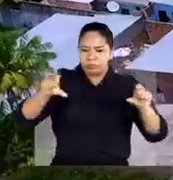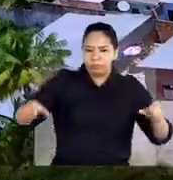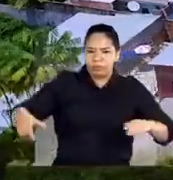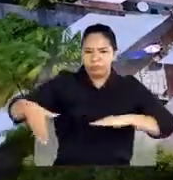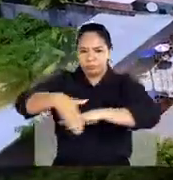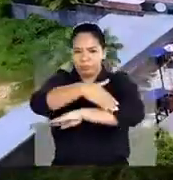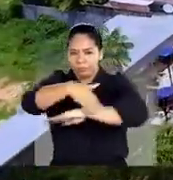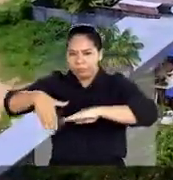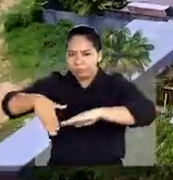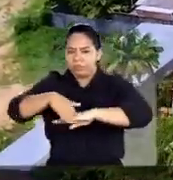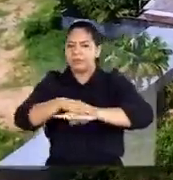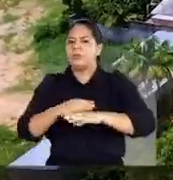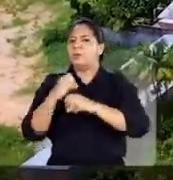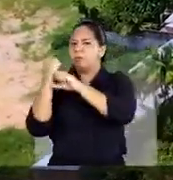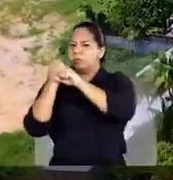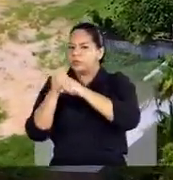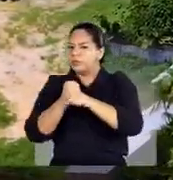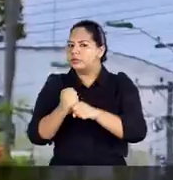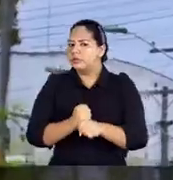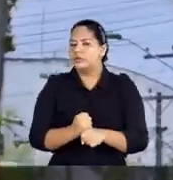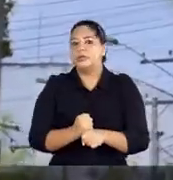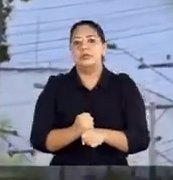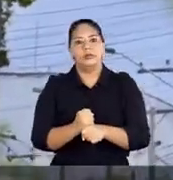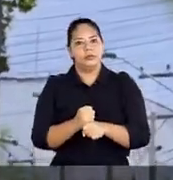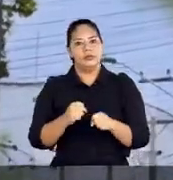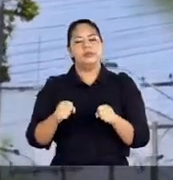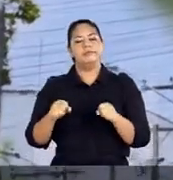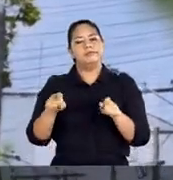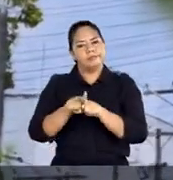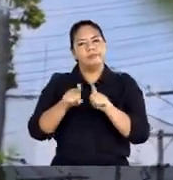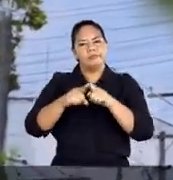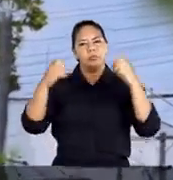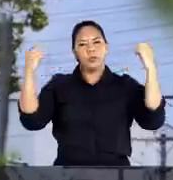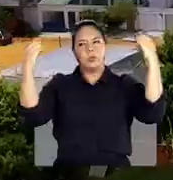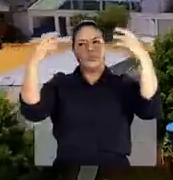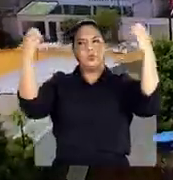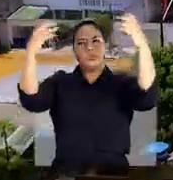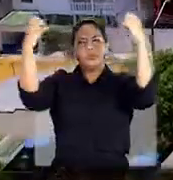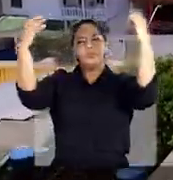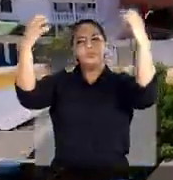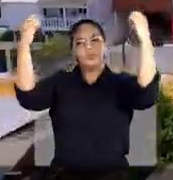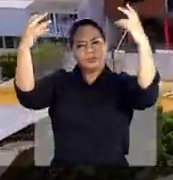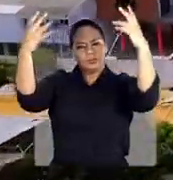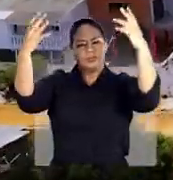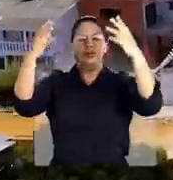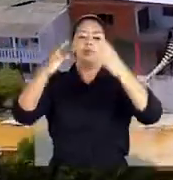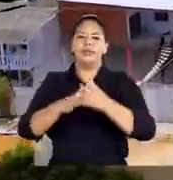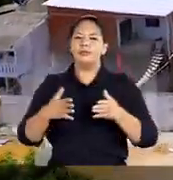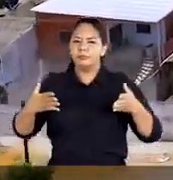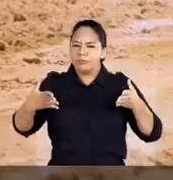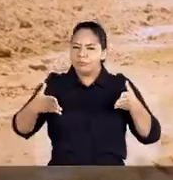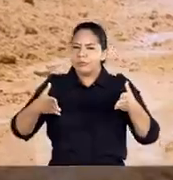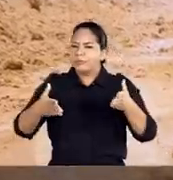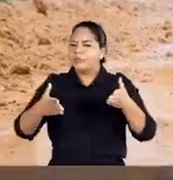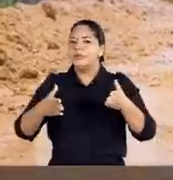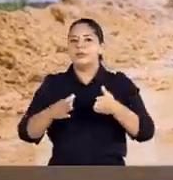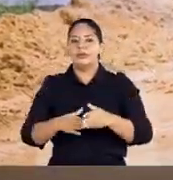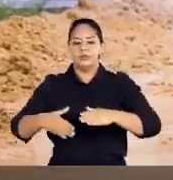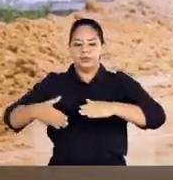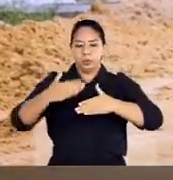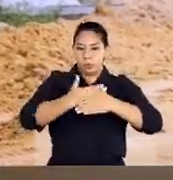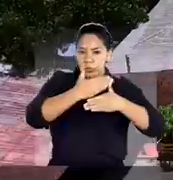Garantindo a durabilidade da obra E também a iluminação com lâmpadas LED E além dessa via principal Estamos